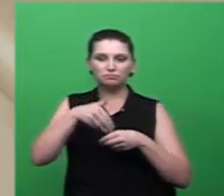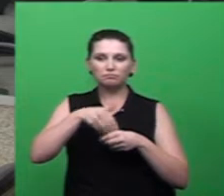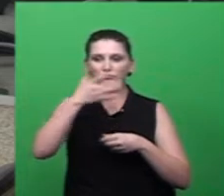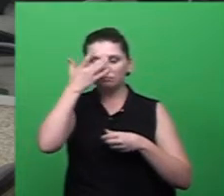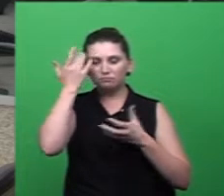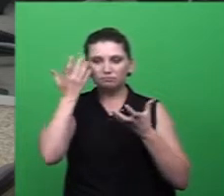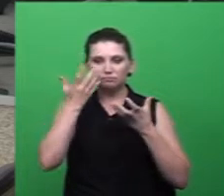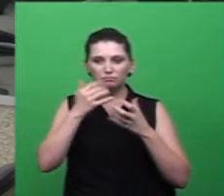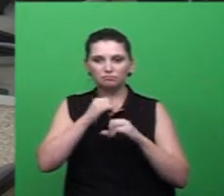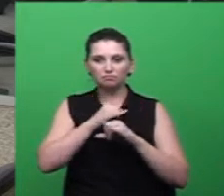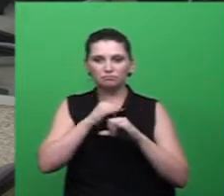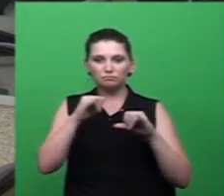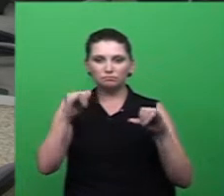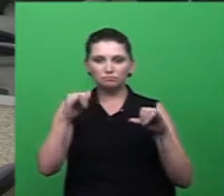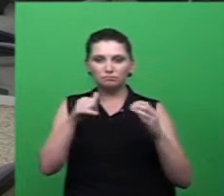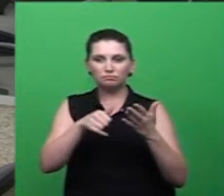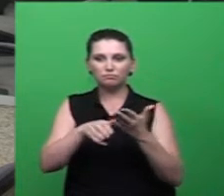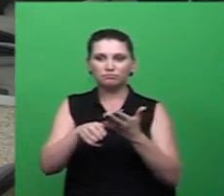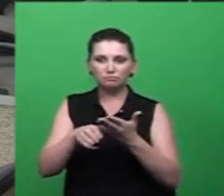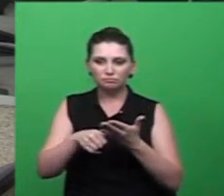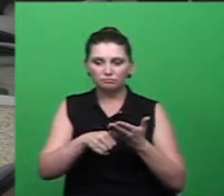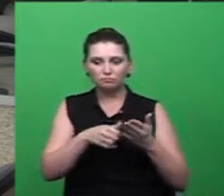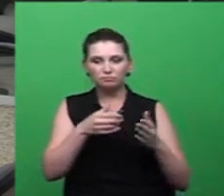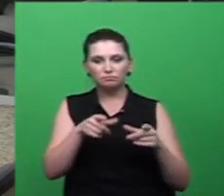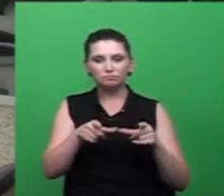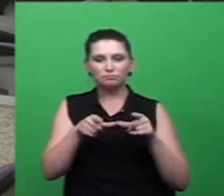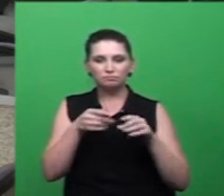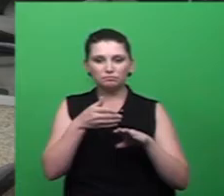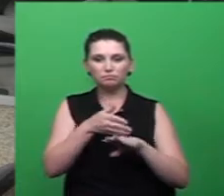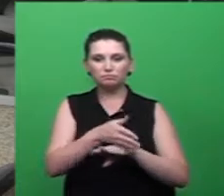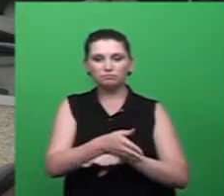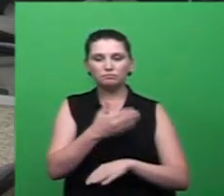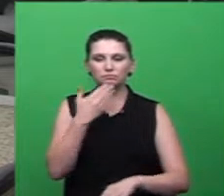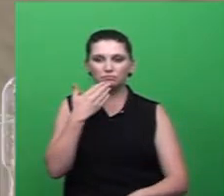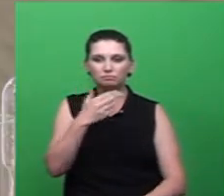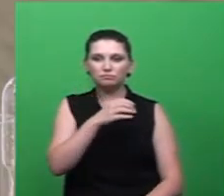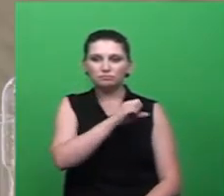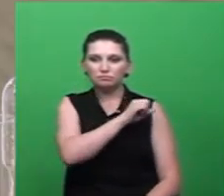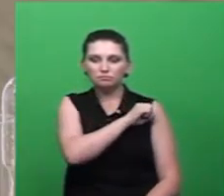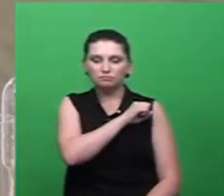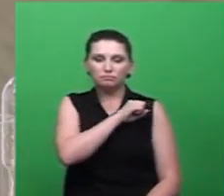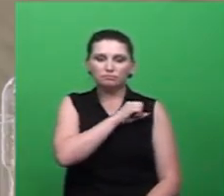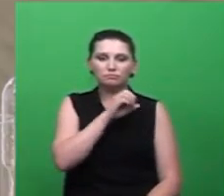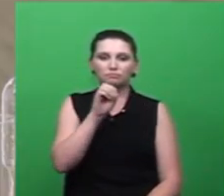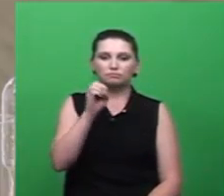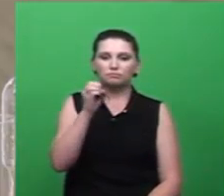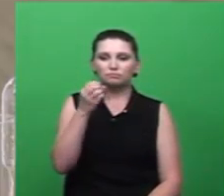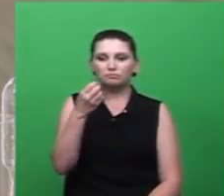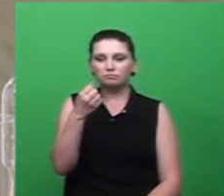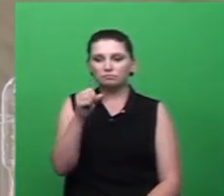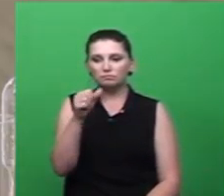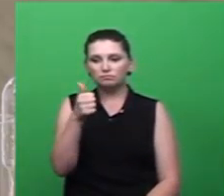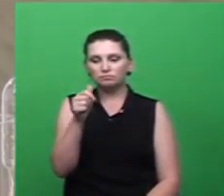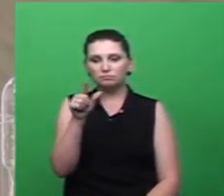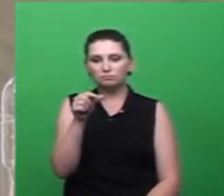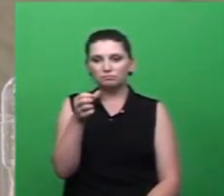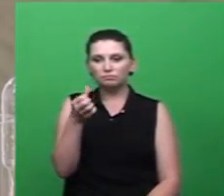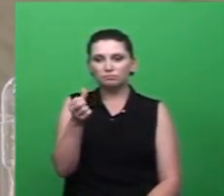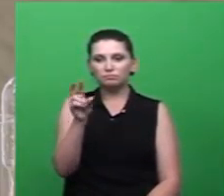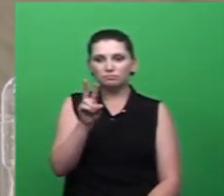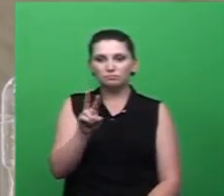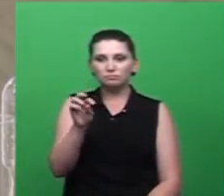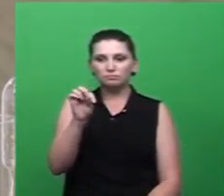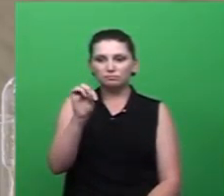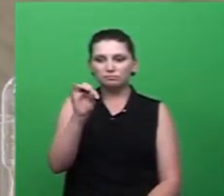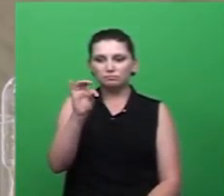contrários se manifestem. Aprovado por unanimidade. E indicação 081, barra 2016. Autoria, vereador João